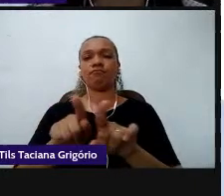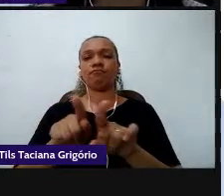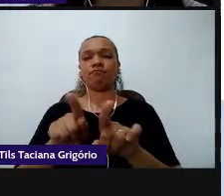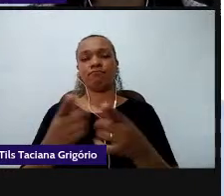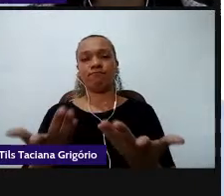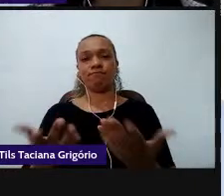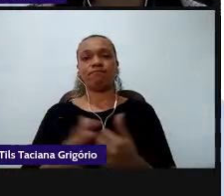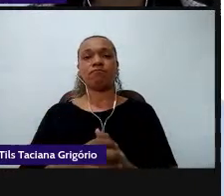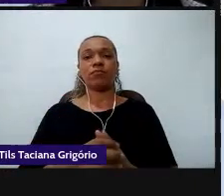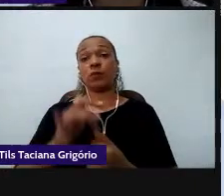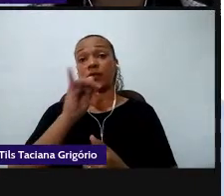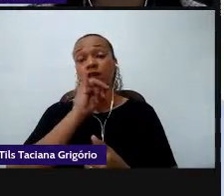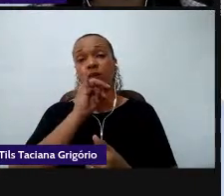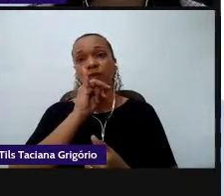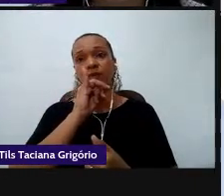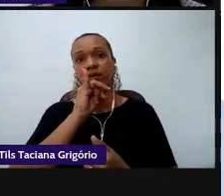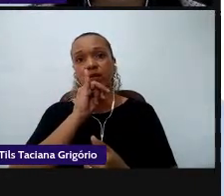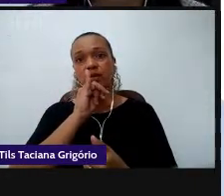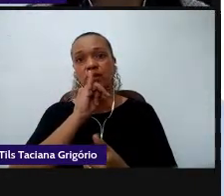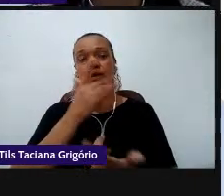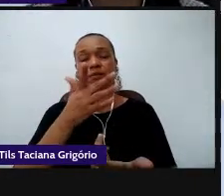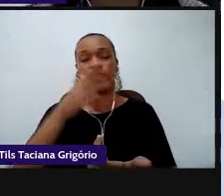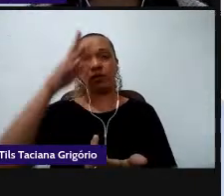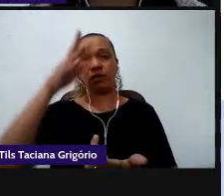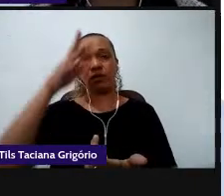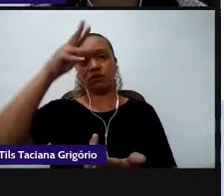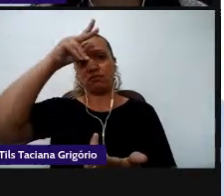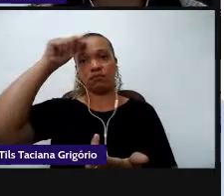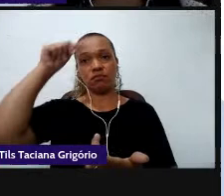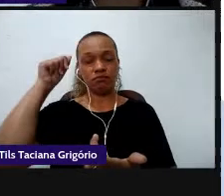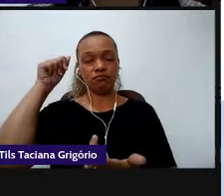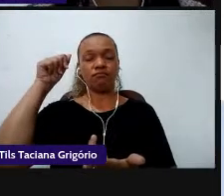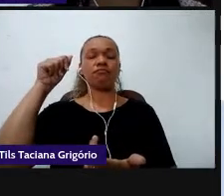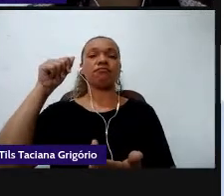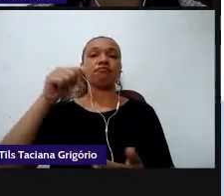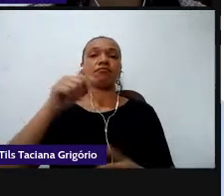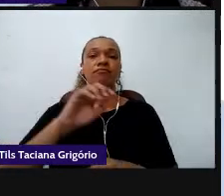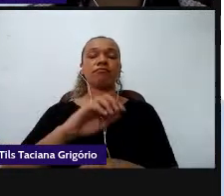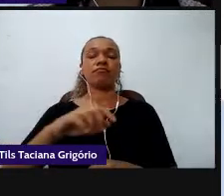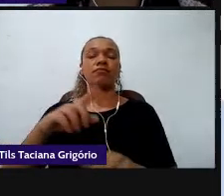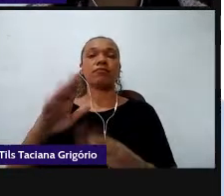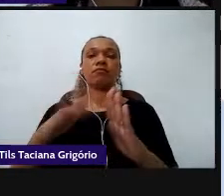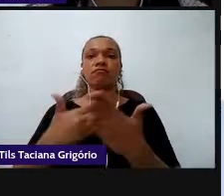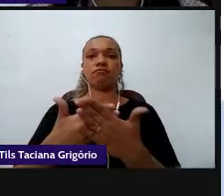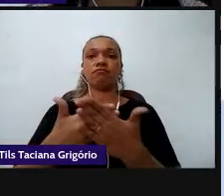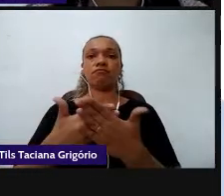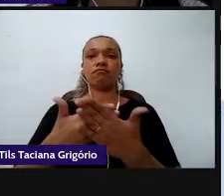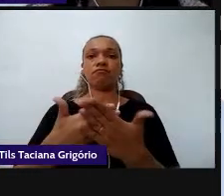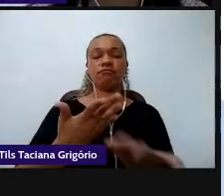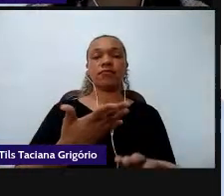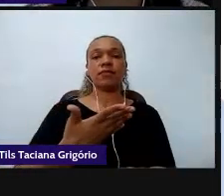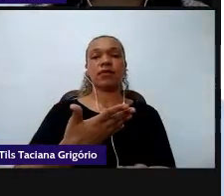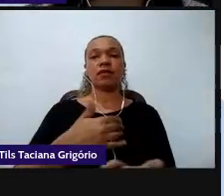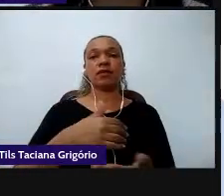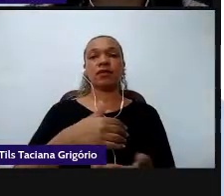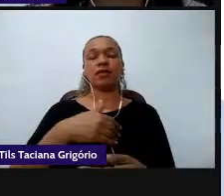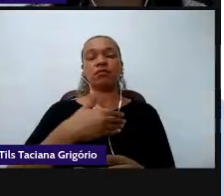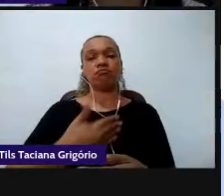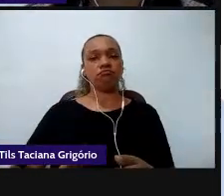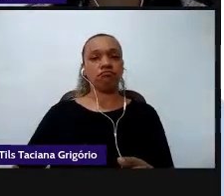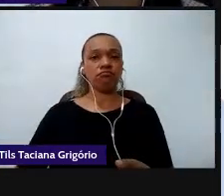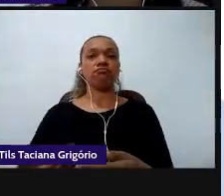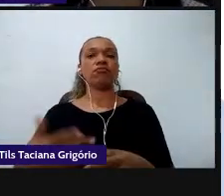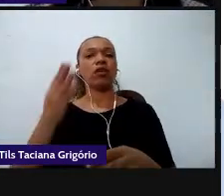exemplo da rede estadual do Amazonas que fizemos um processo de elaboração tentamos